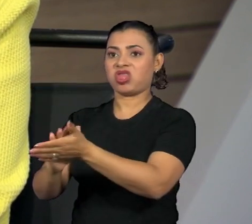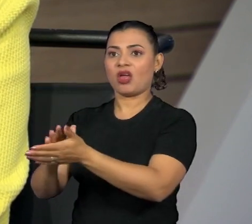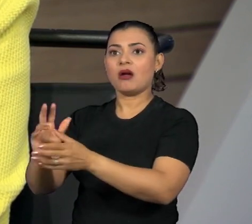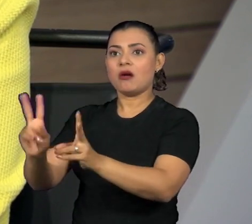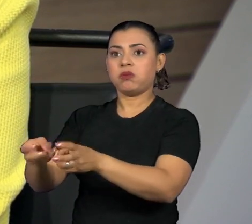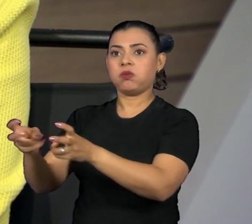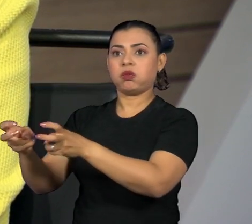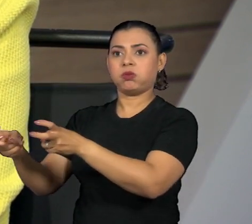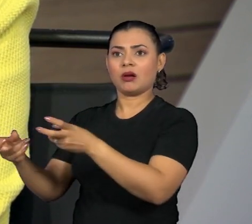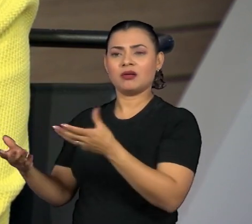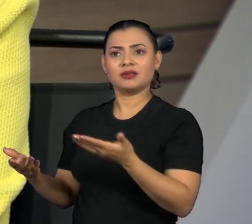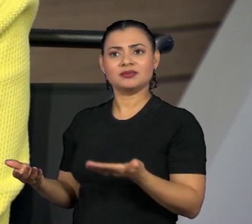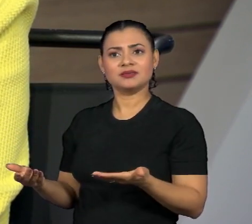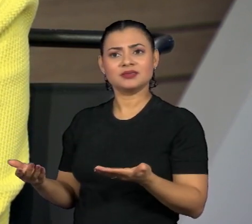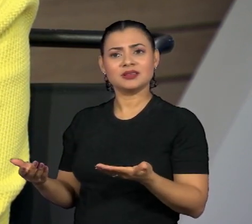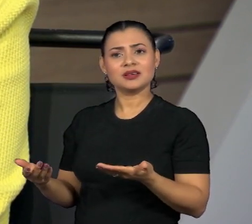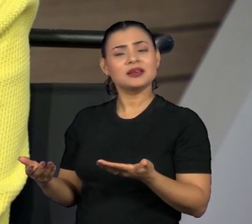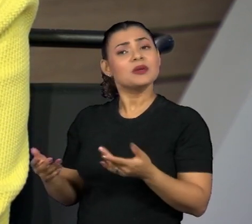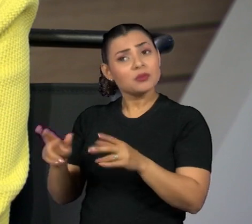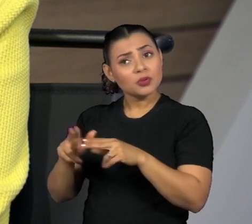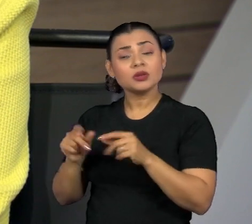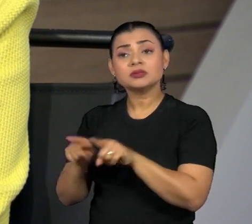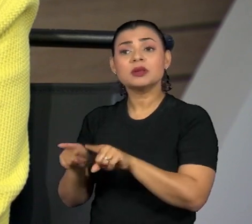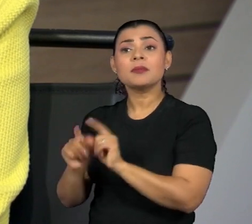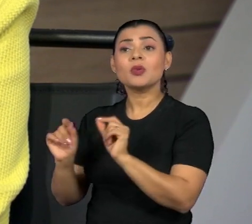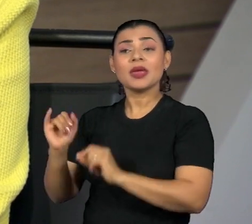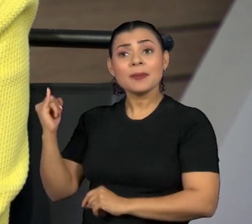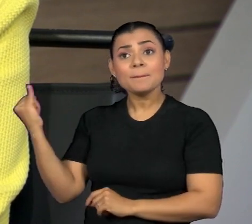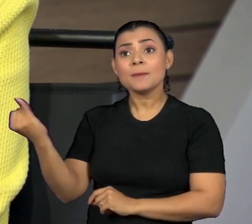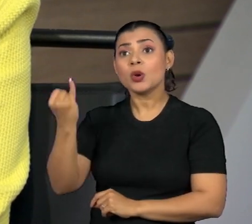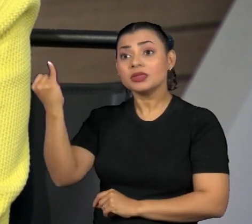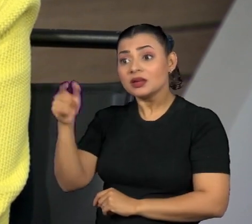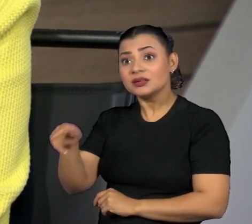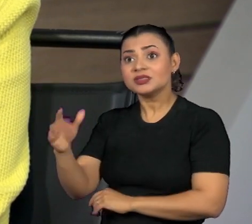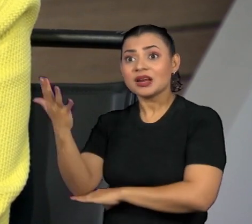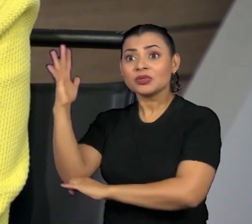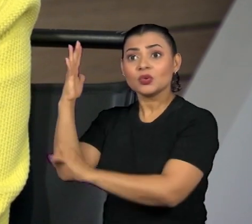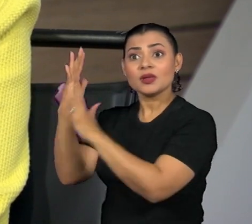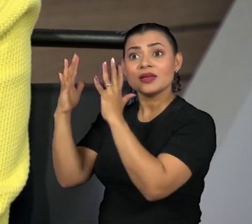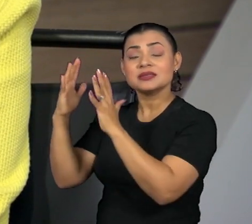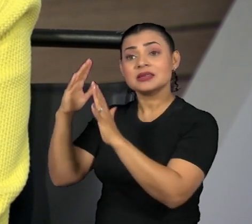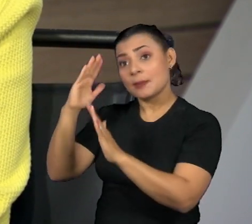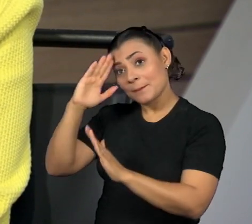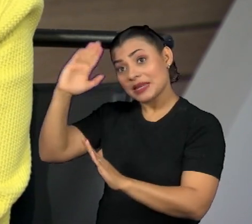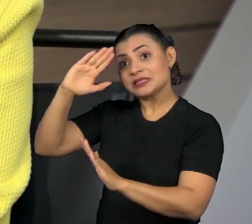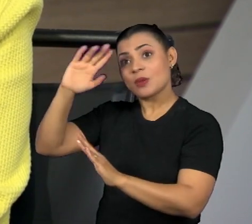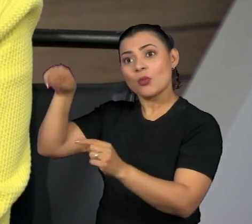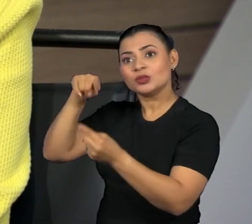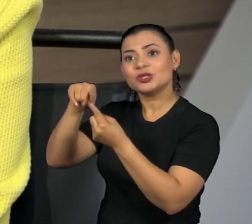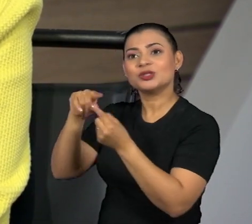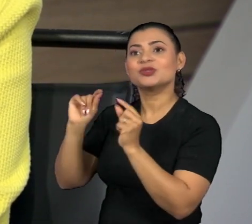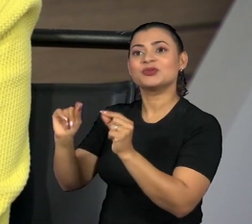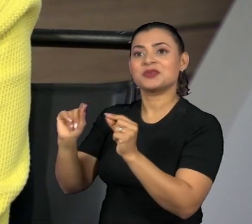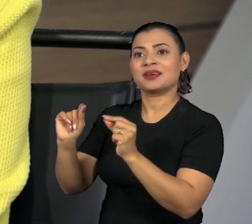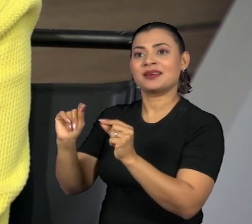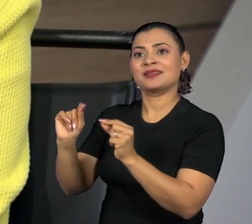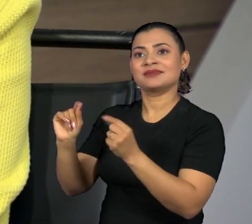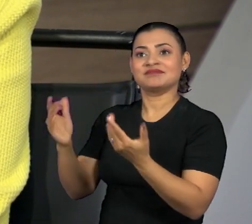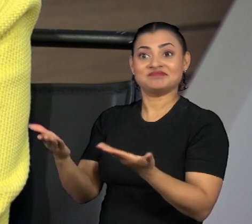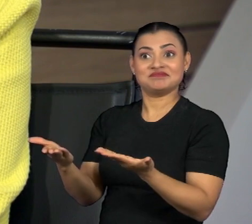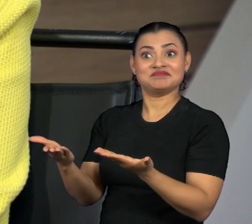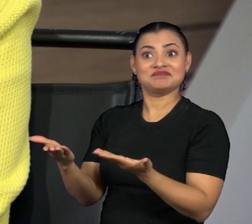e também acaba negando o valor intrínseco dessa natureza. Então, assim,